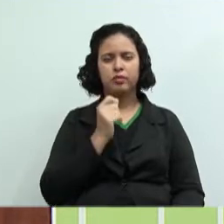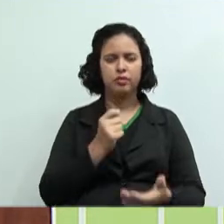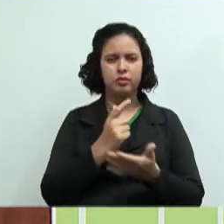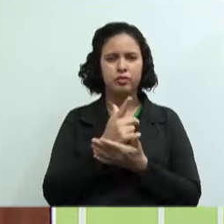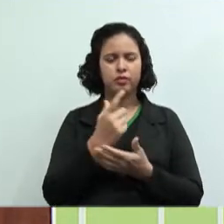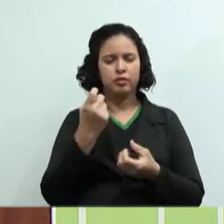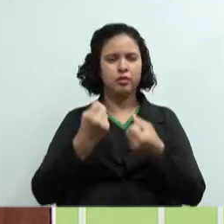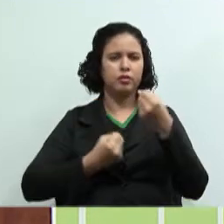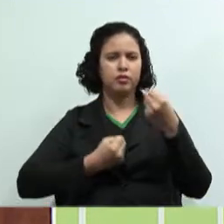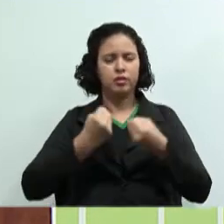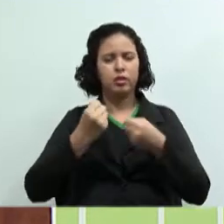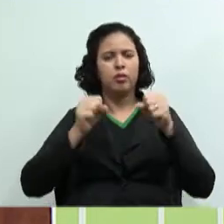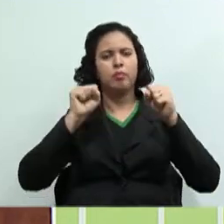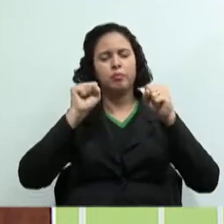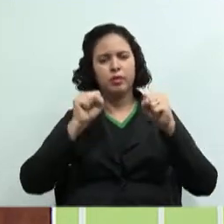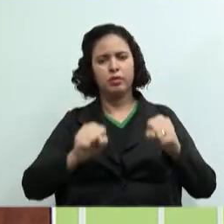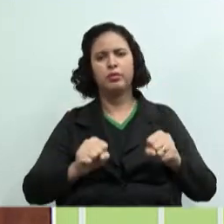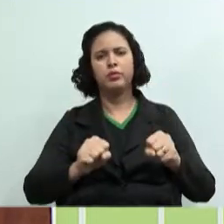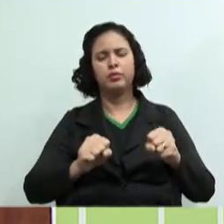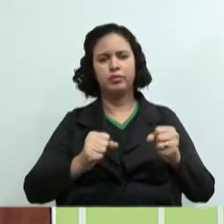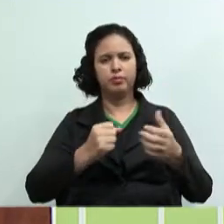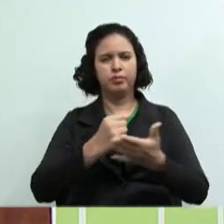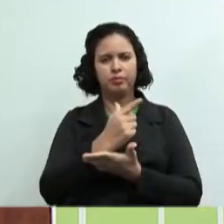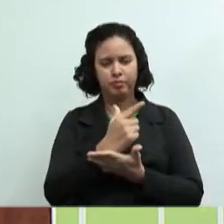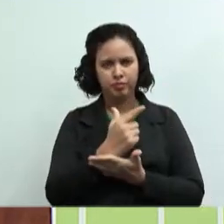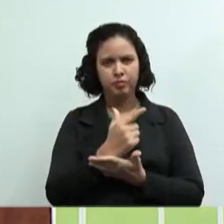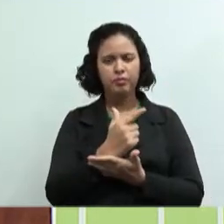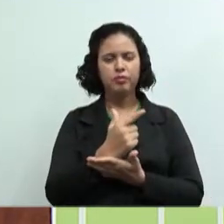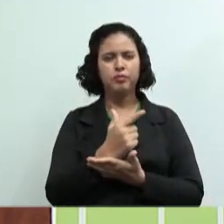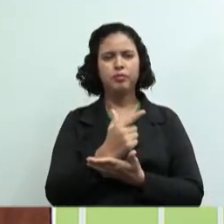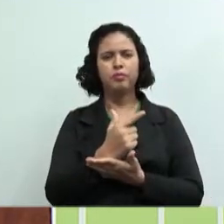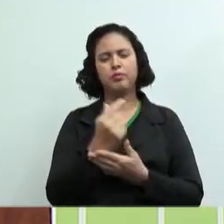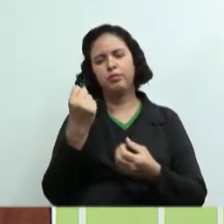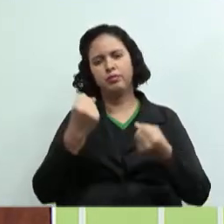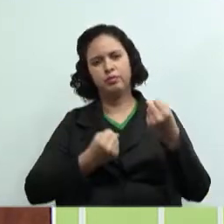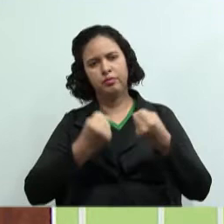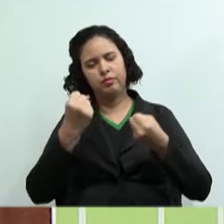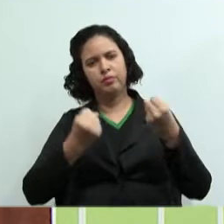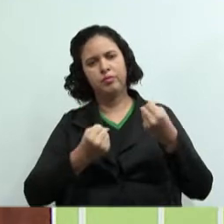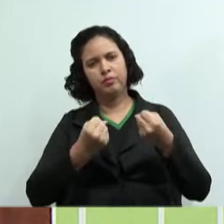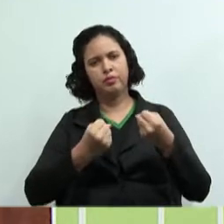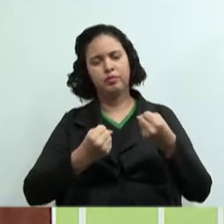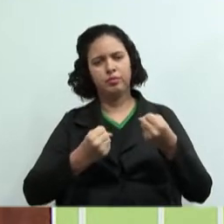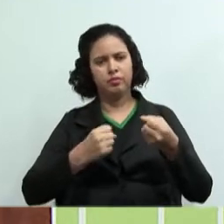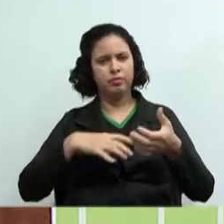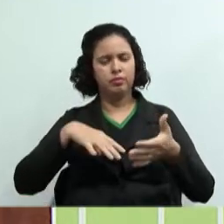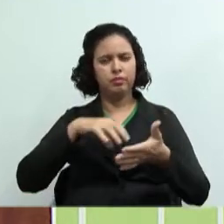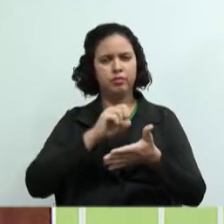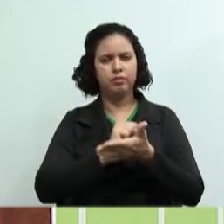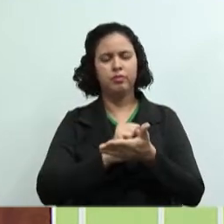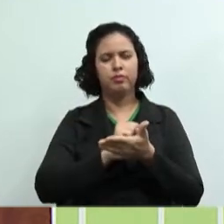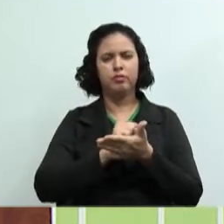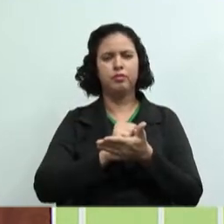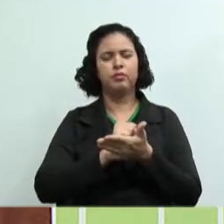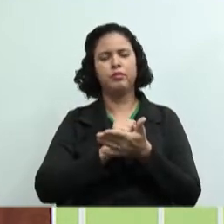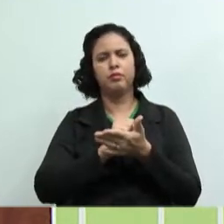veículos. Então você pode, a cooperativa pode comprar um veículo e esse veículo é registrado lá no ativo